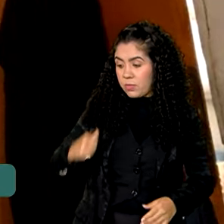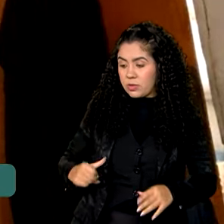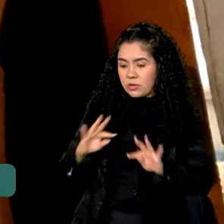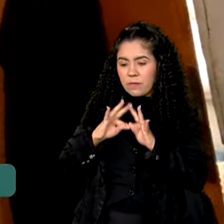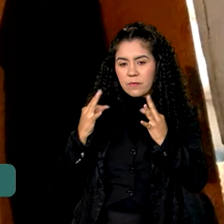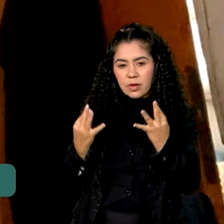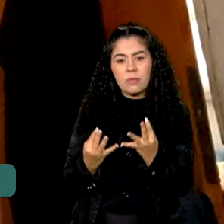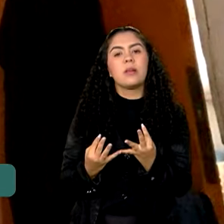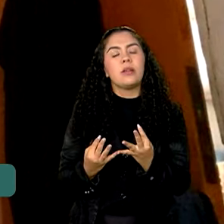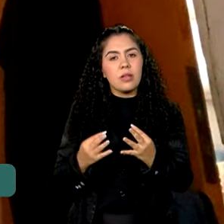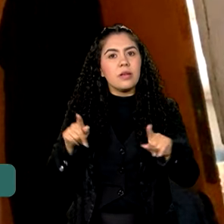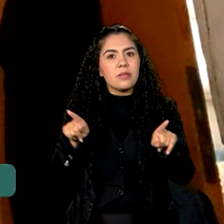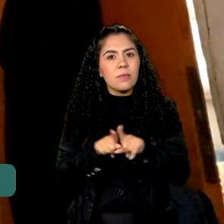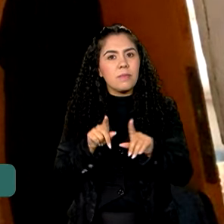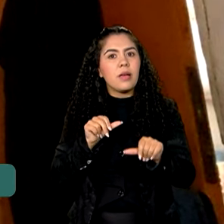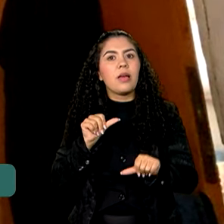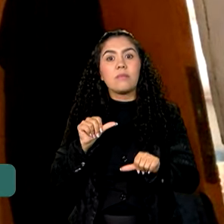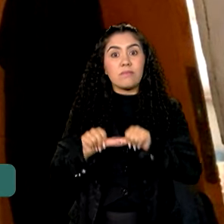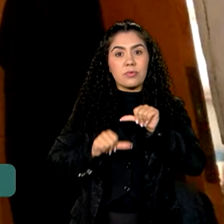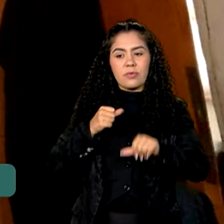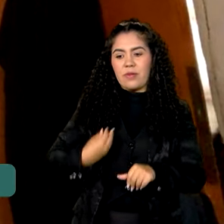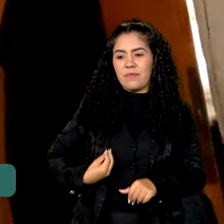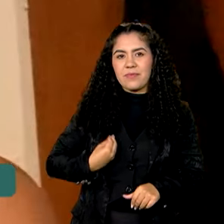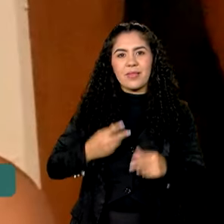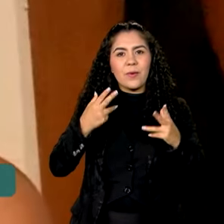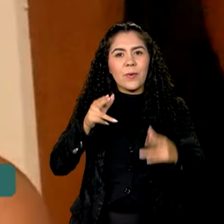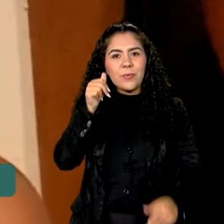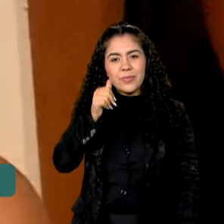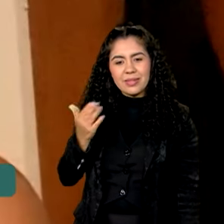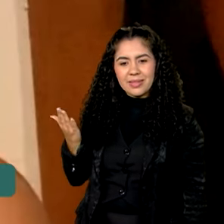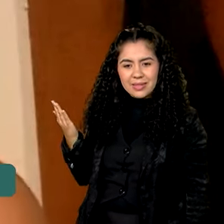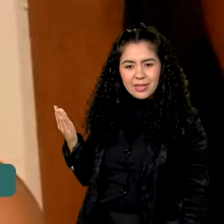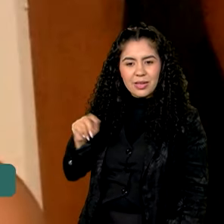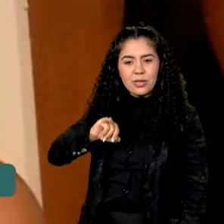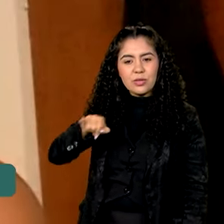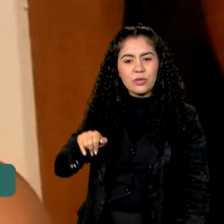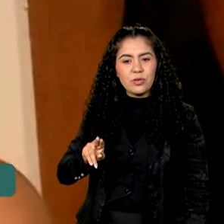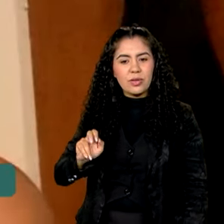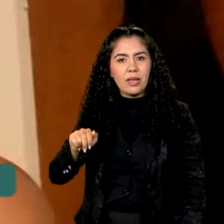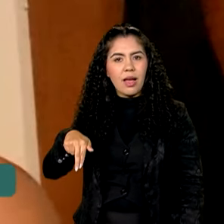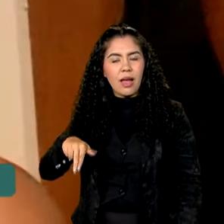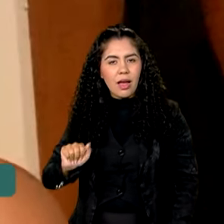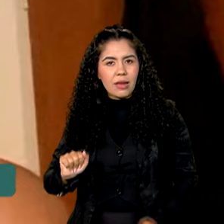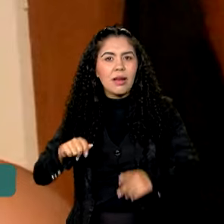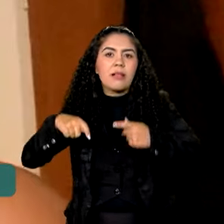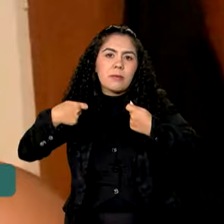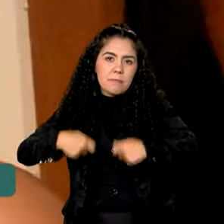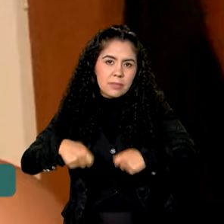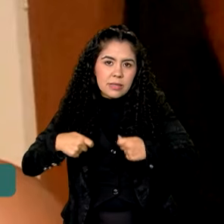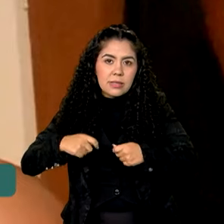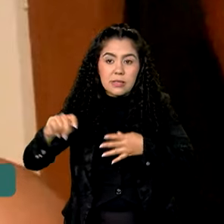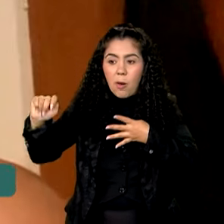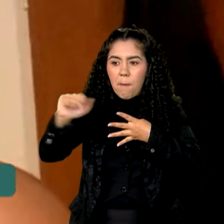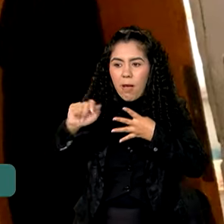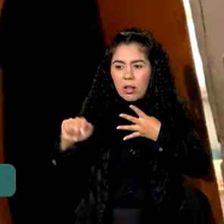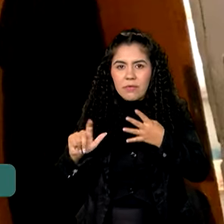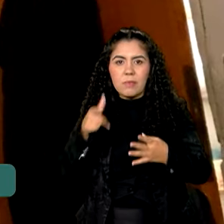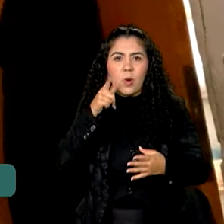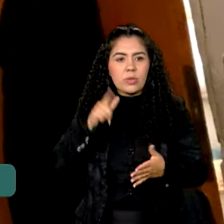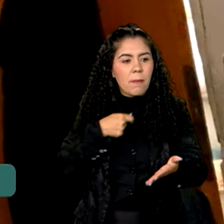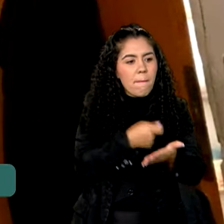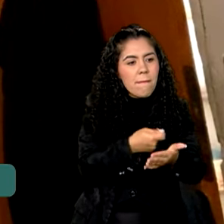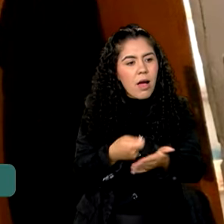principalmente na vida de brasileiros como a Juliana, que precisam do benefício para pagar as contas básicas.